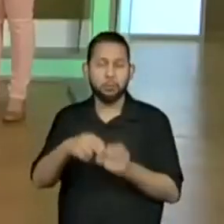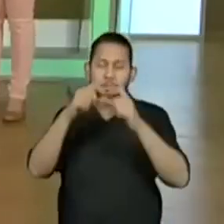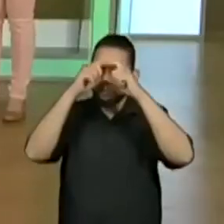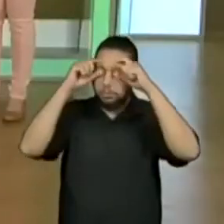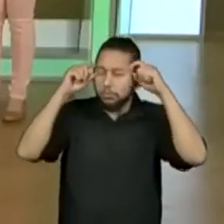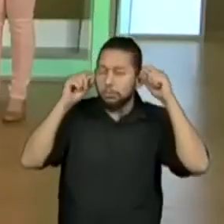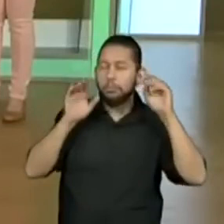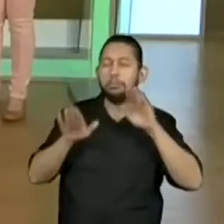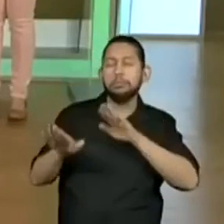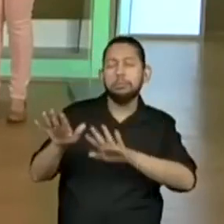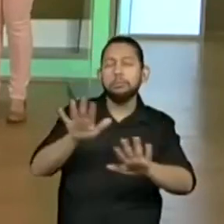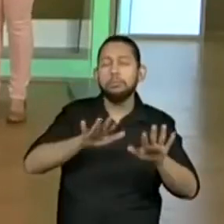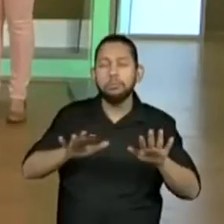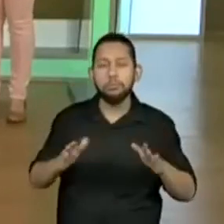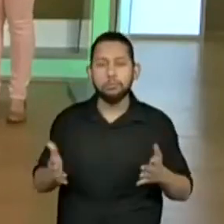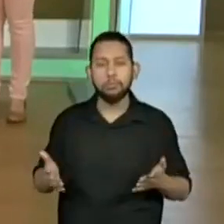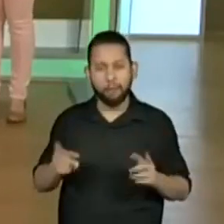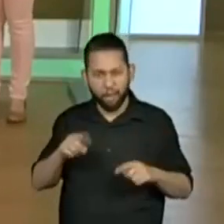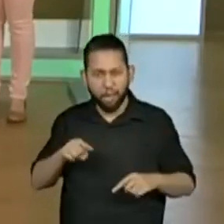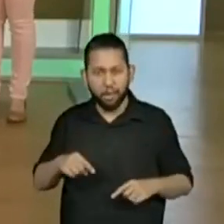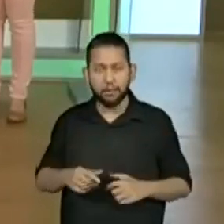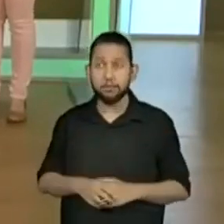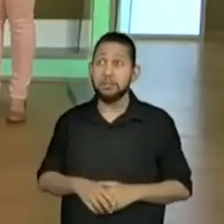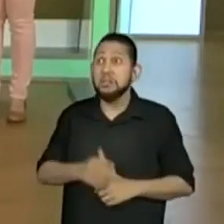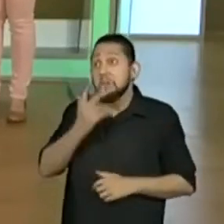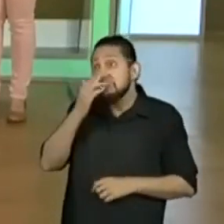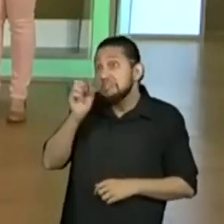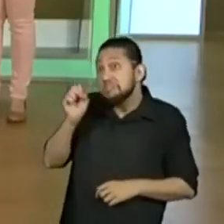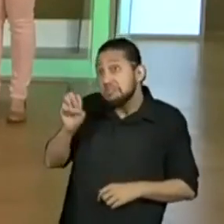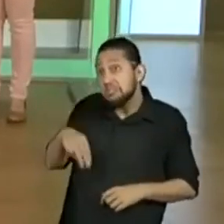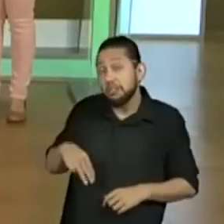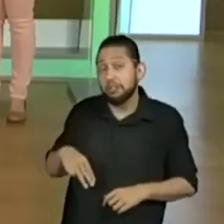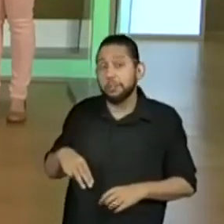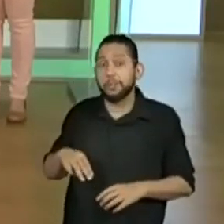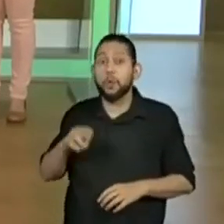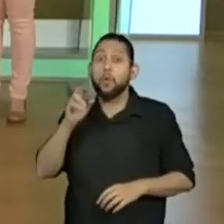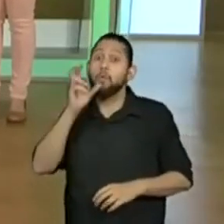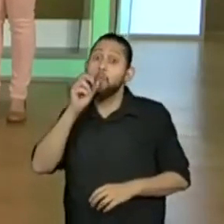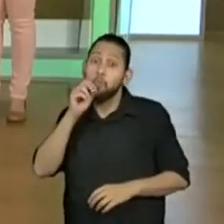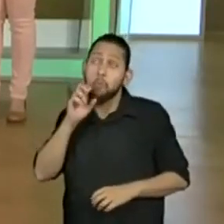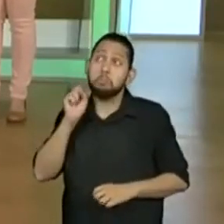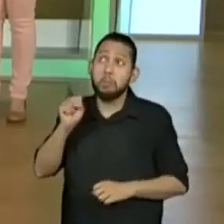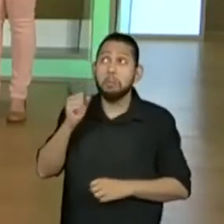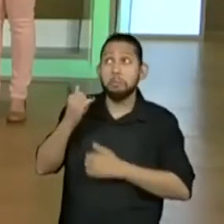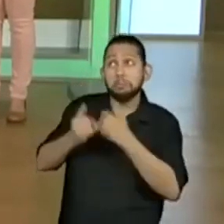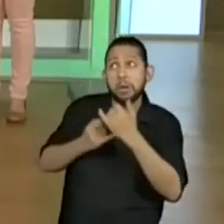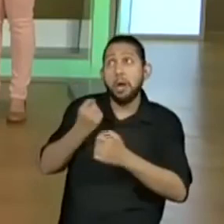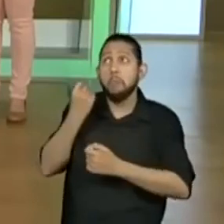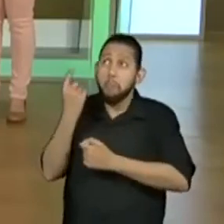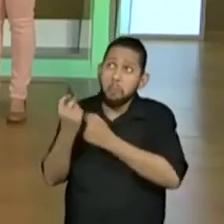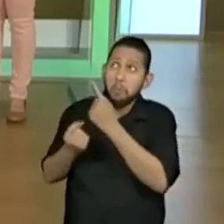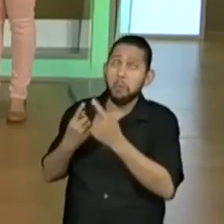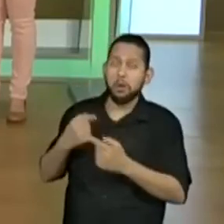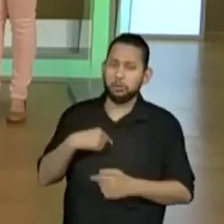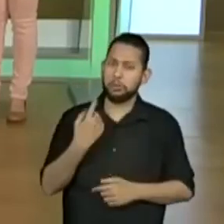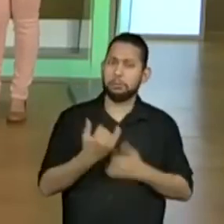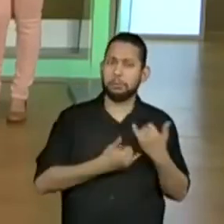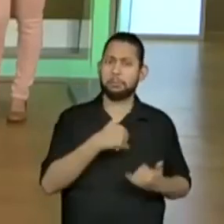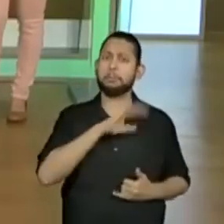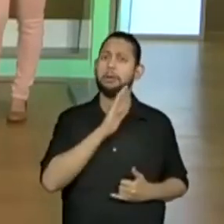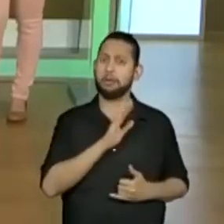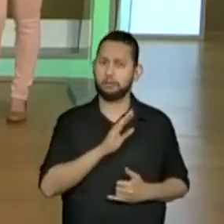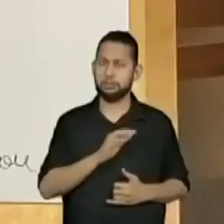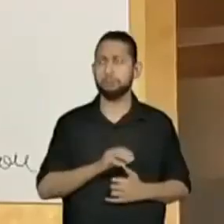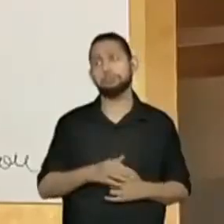brincavam? Acredito que sim. Talvez não tanto como nós brincamos. Mas eles também brincaram de algumas delas,